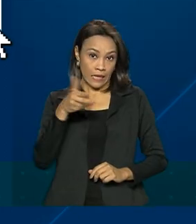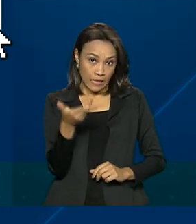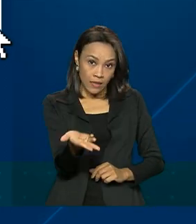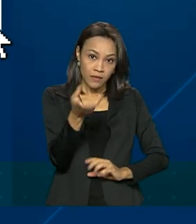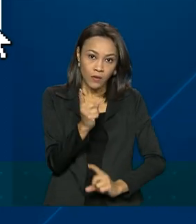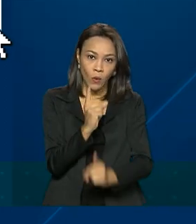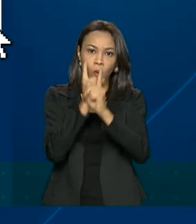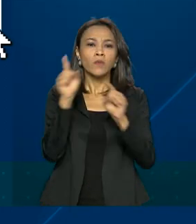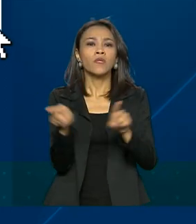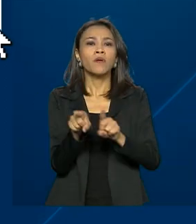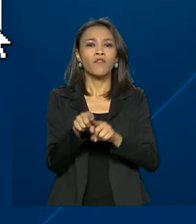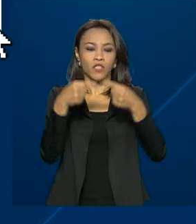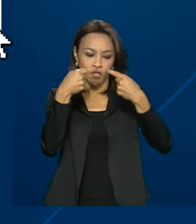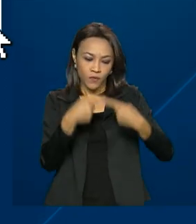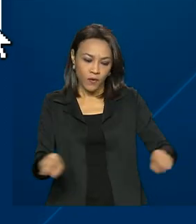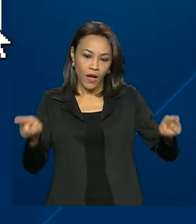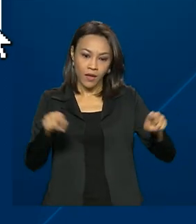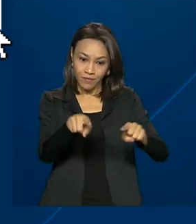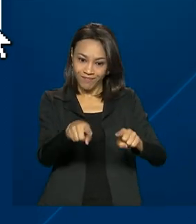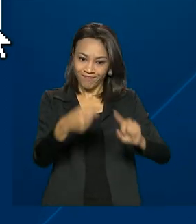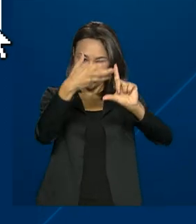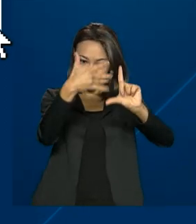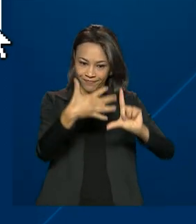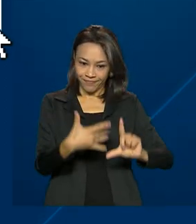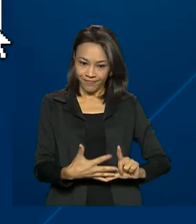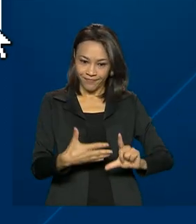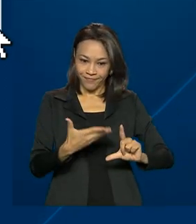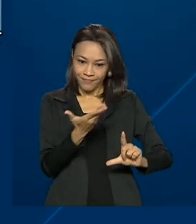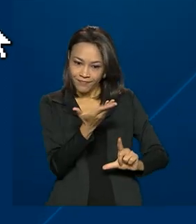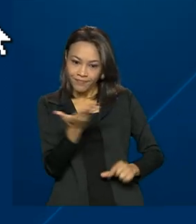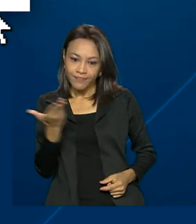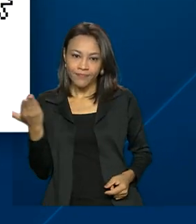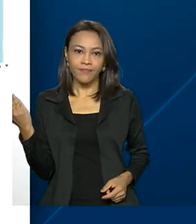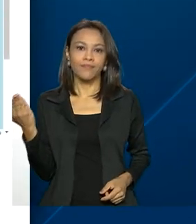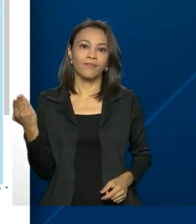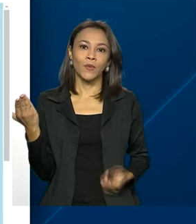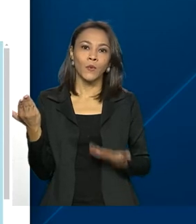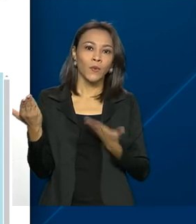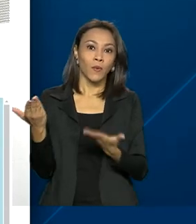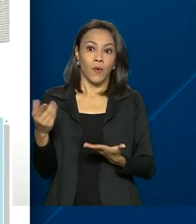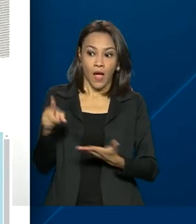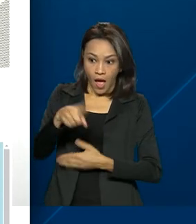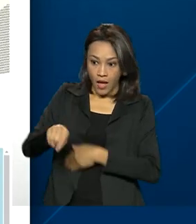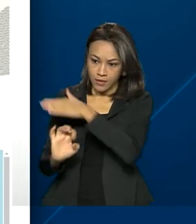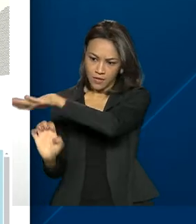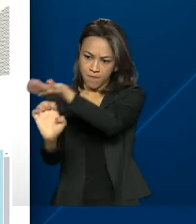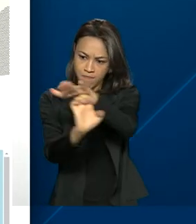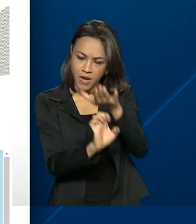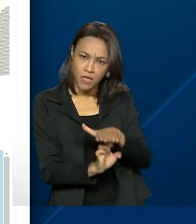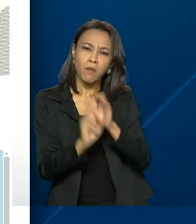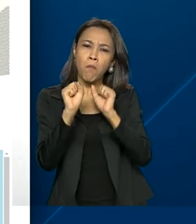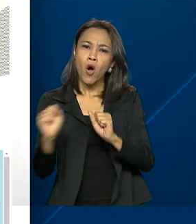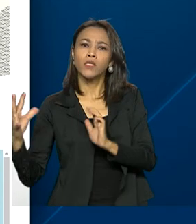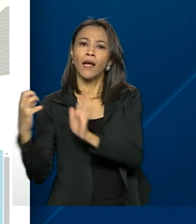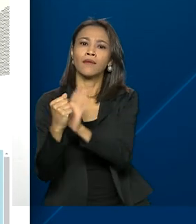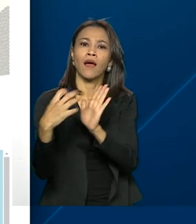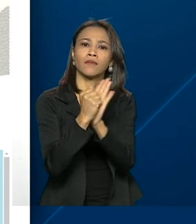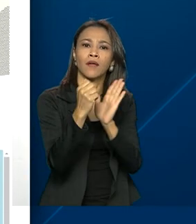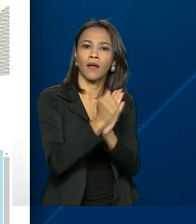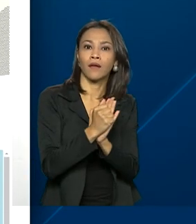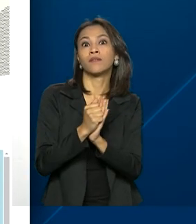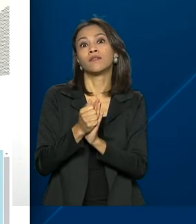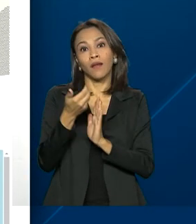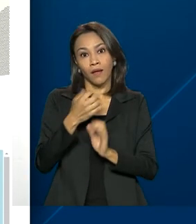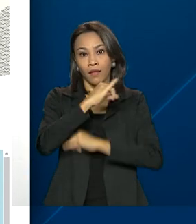também foi lançada a plataforma gov.br barra Comida no Prato. Os empresários vão poder se cadastrar pela internet.